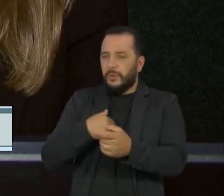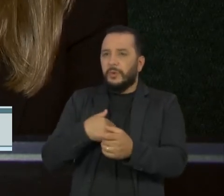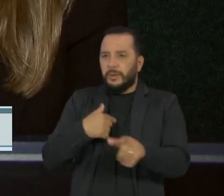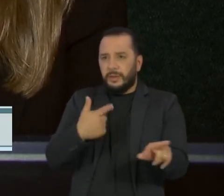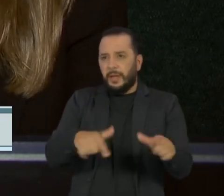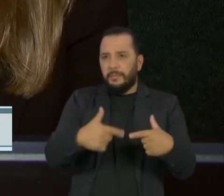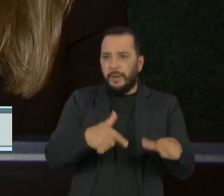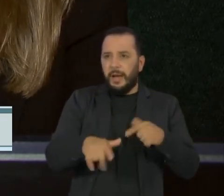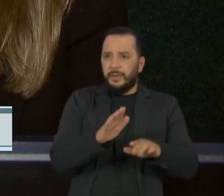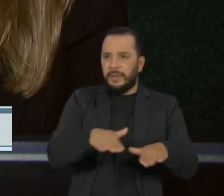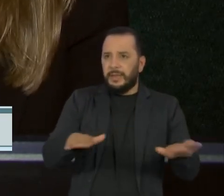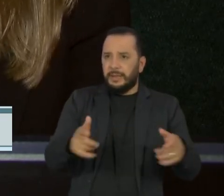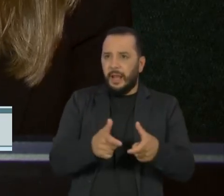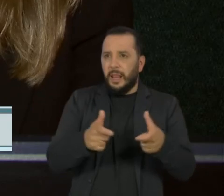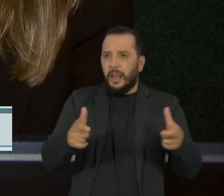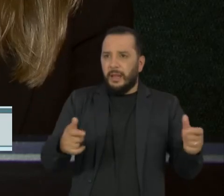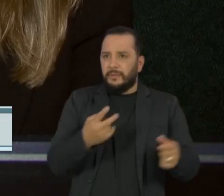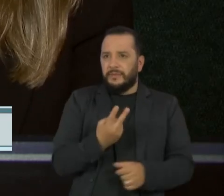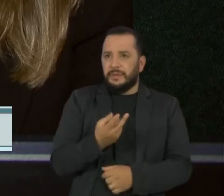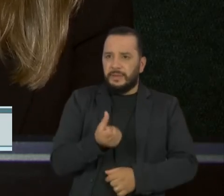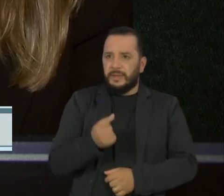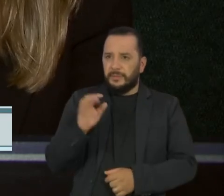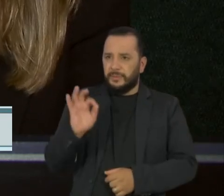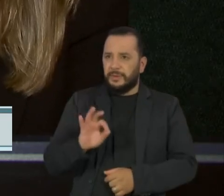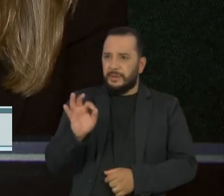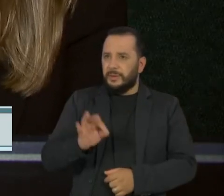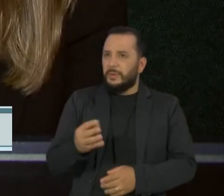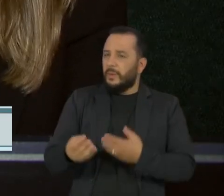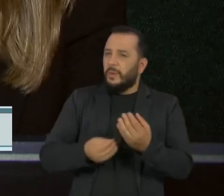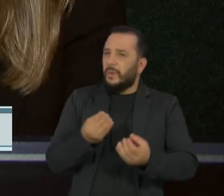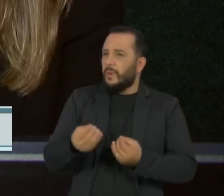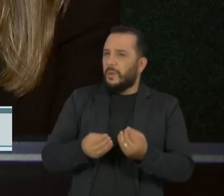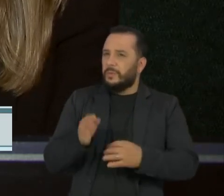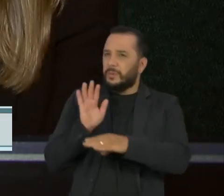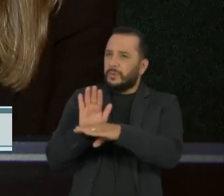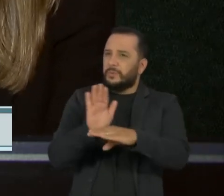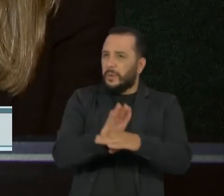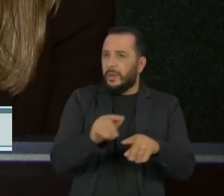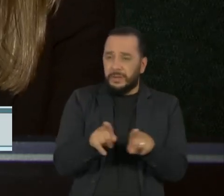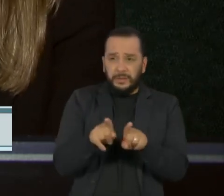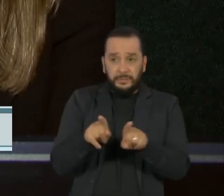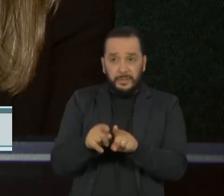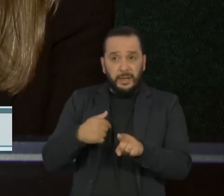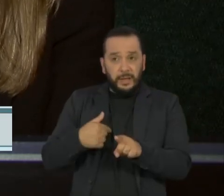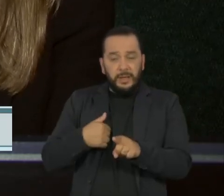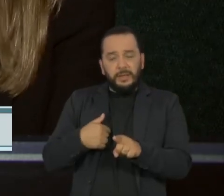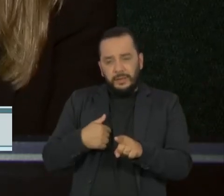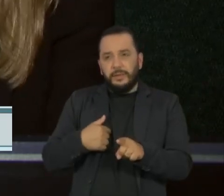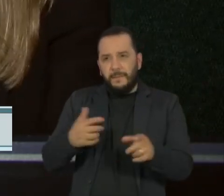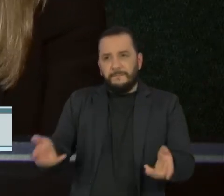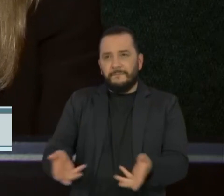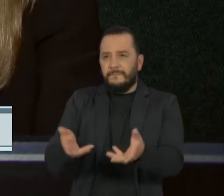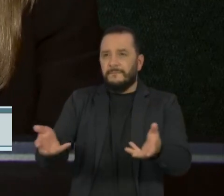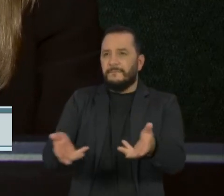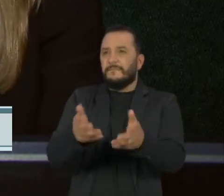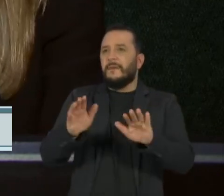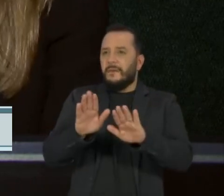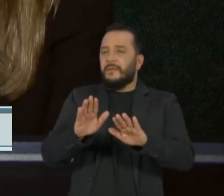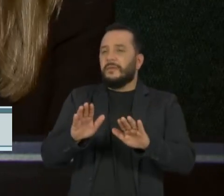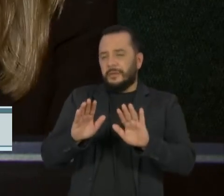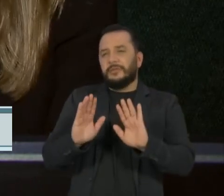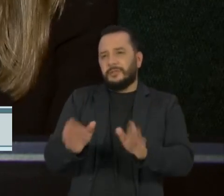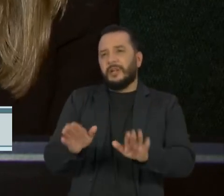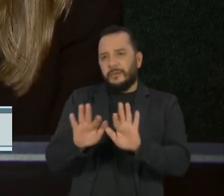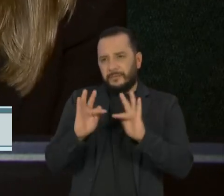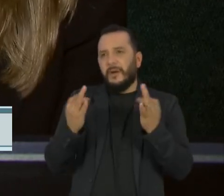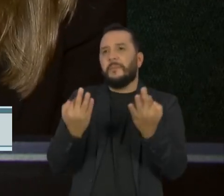de trabalho infantil de 26%. Que tipo de suporte e apoio essas famílias precisam para que elas tenham outras opções